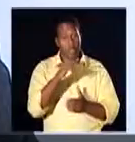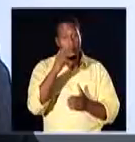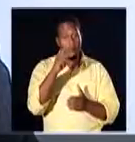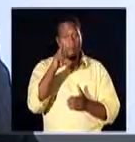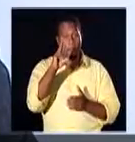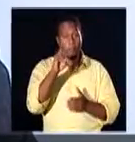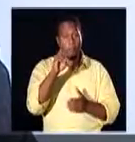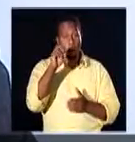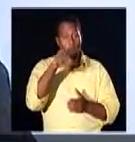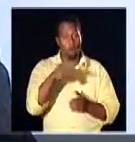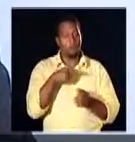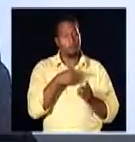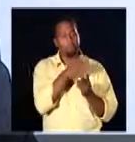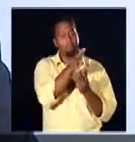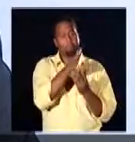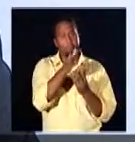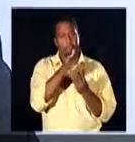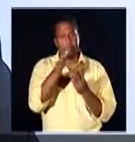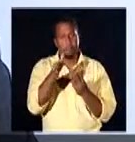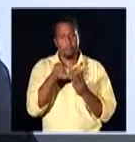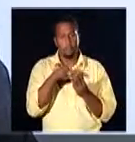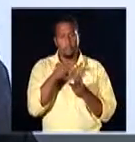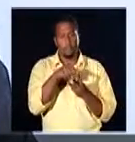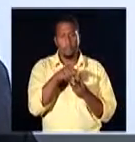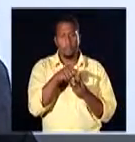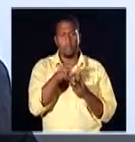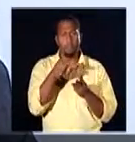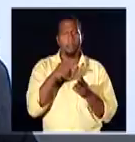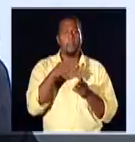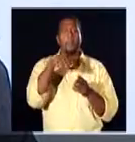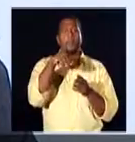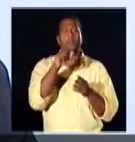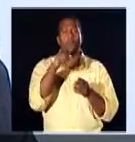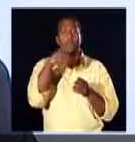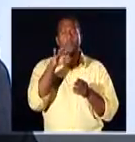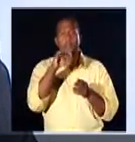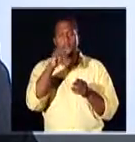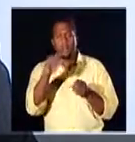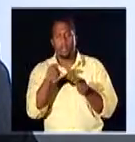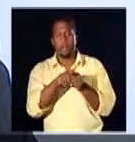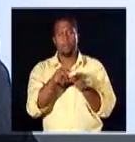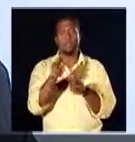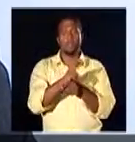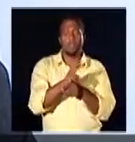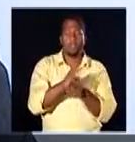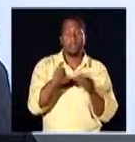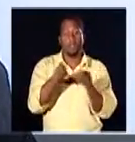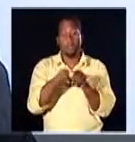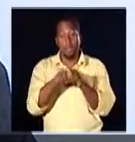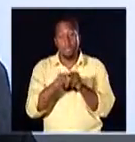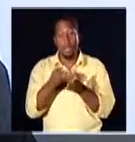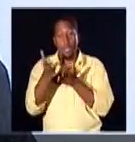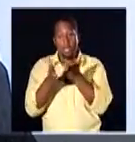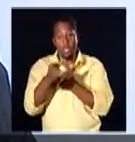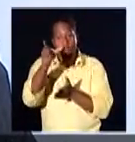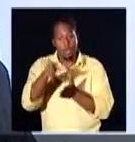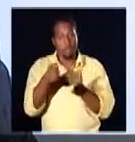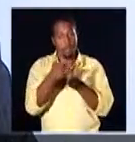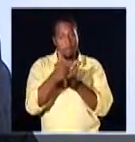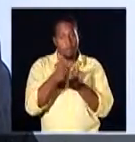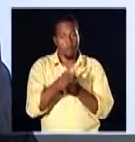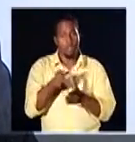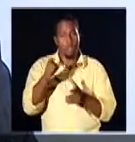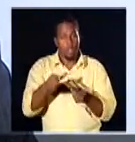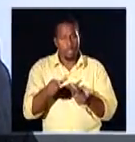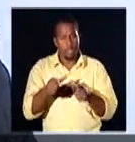O PROCON, em linha geral, atua em três vertentes. A parte de estudos e pesquisas, a parte de fiscalização e a parte de atendimento ao consumidor. Ele vem até o